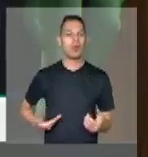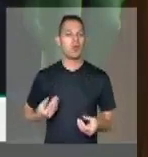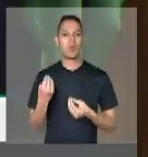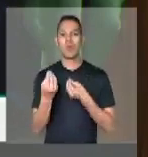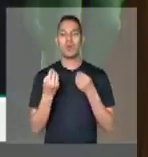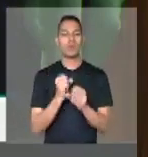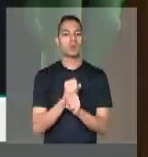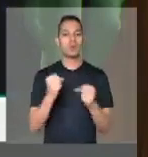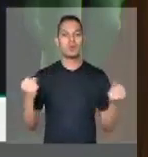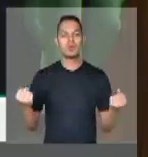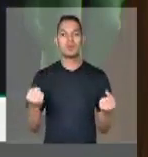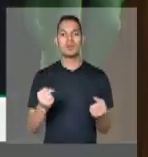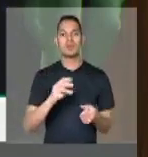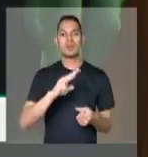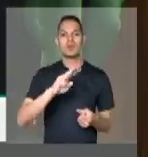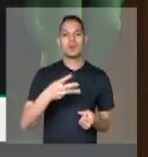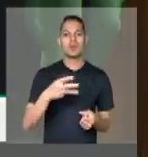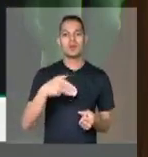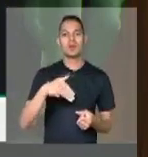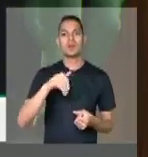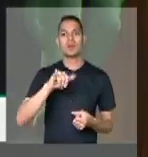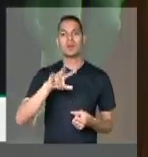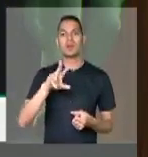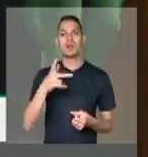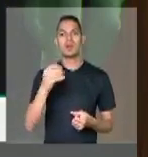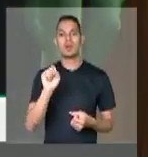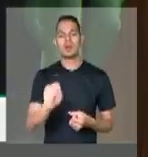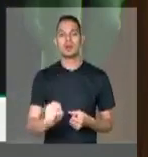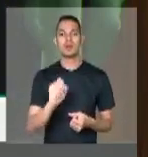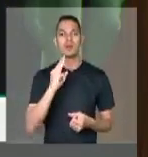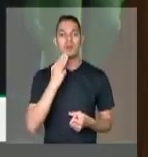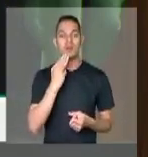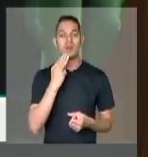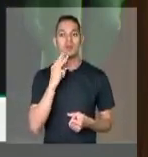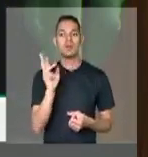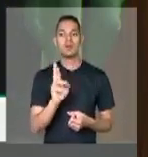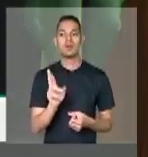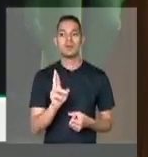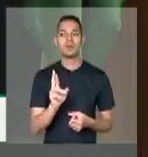um estoque de 2 trilhões de reais. Isso sim, onde devemos...